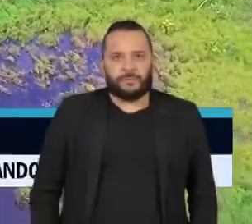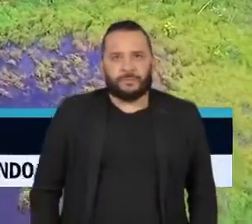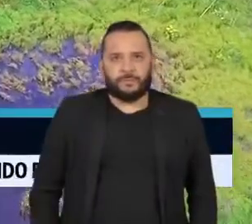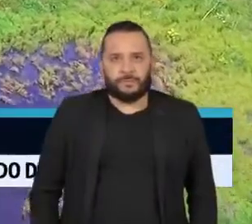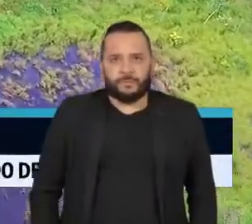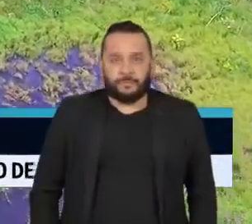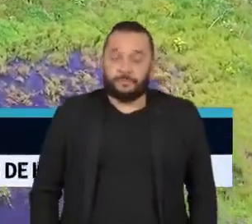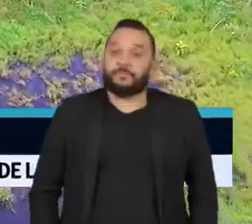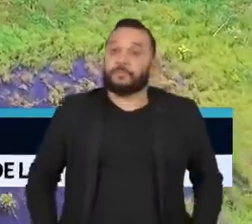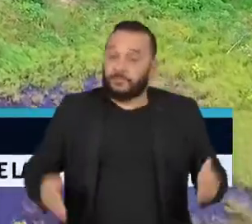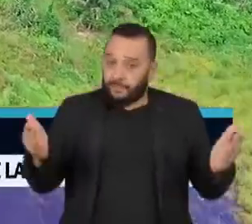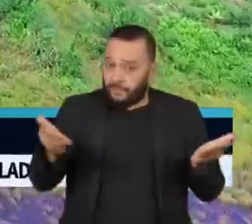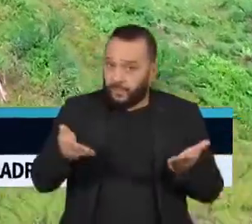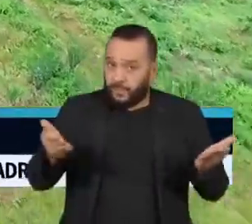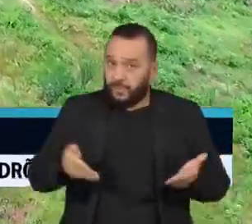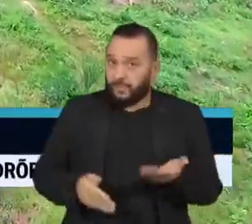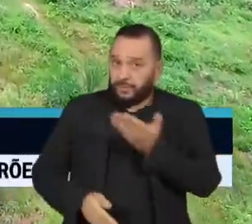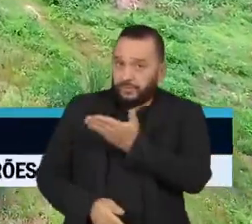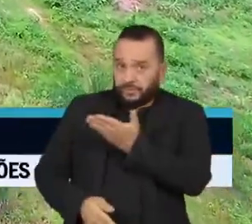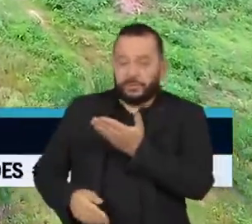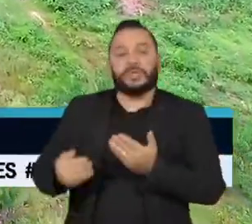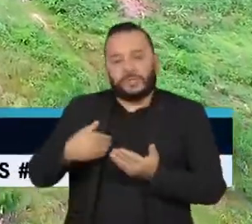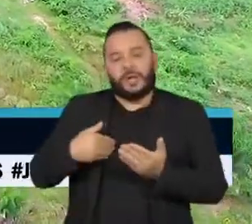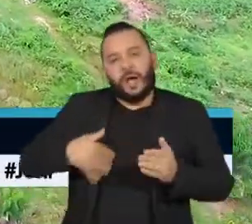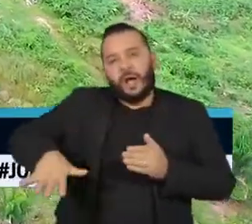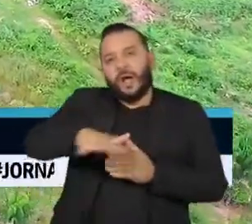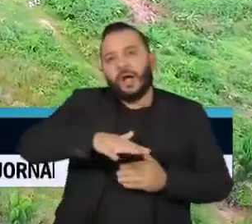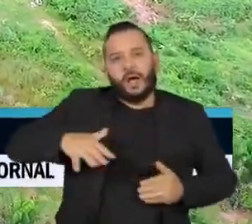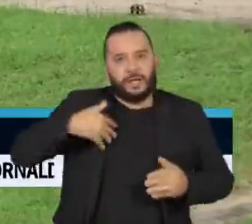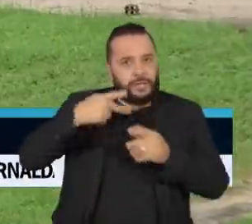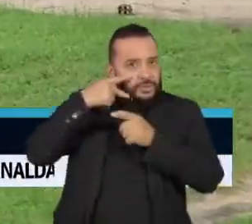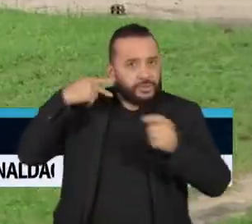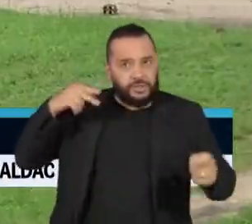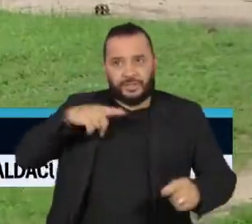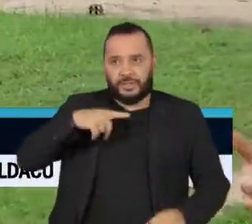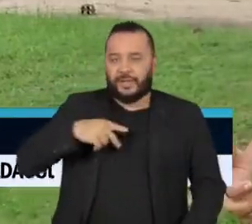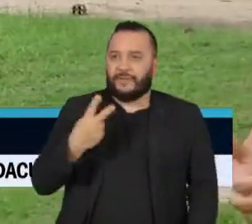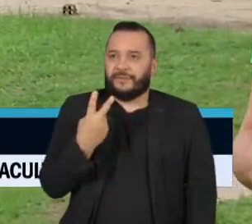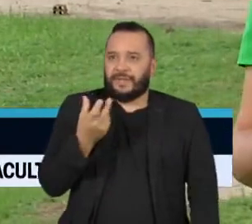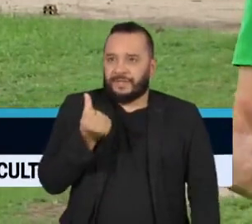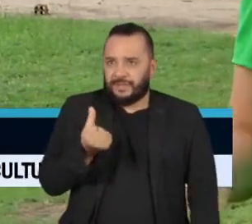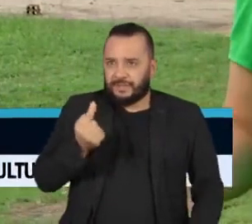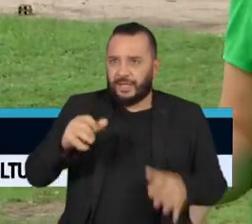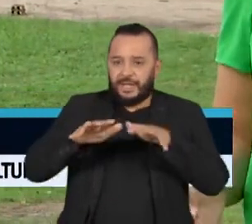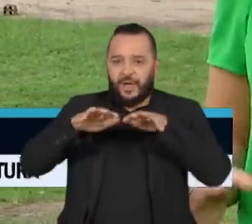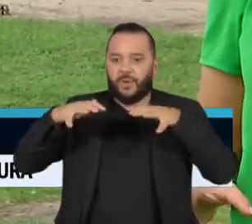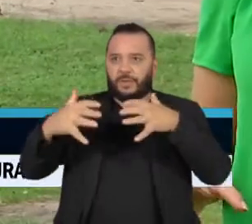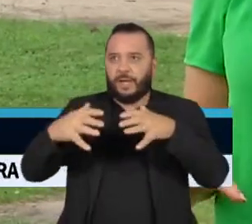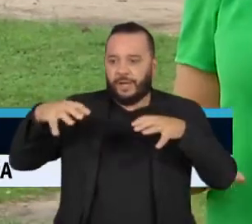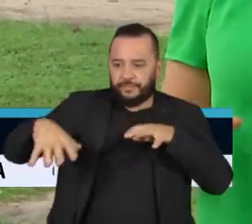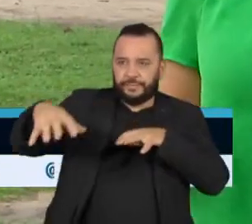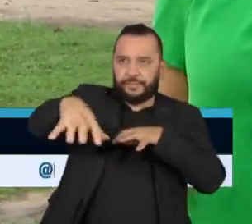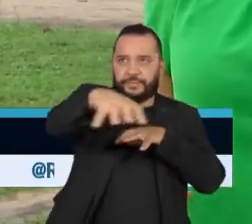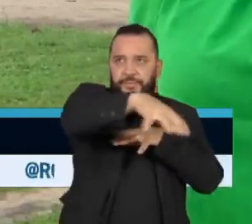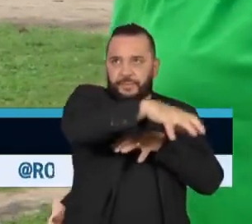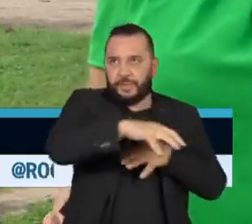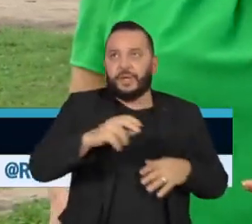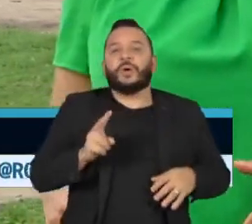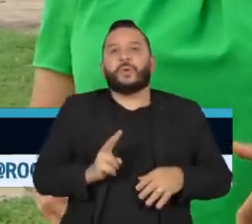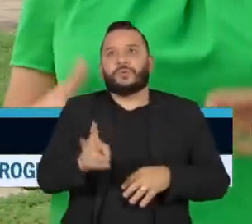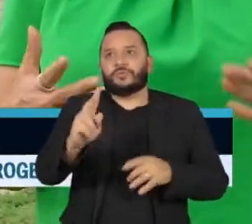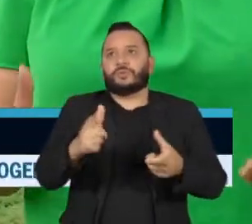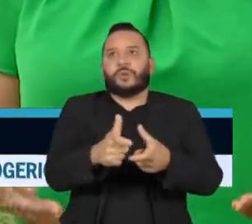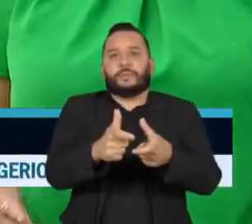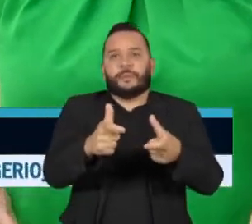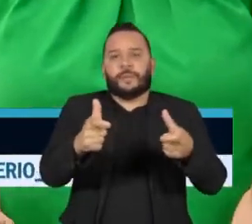Hoje, na terra indígena Alto Tureaçu, há 26 aldeias. E esse número não para de crescer. Cada uma é